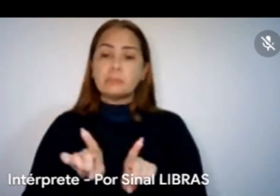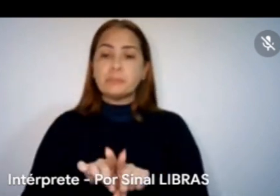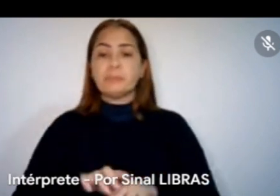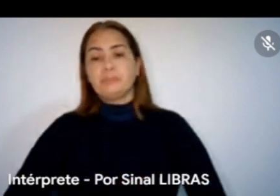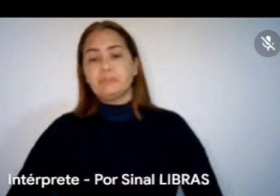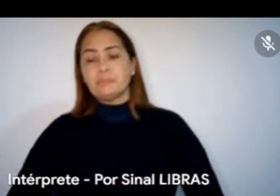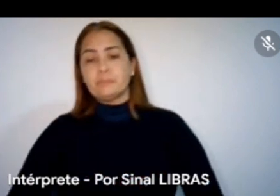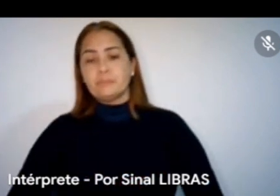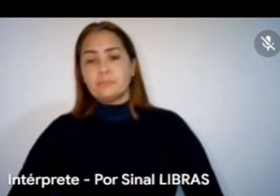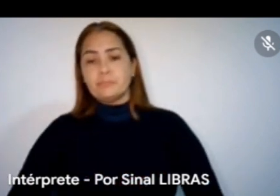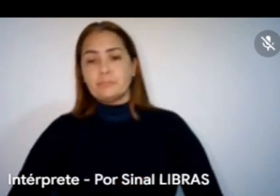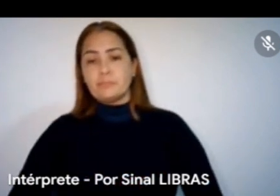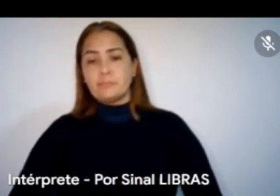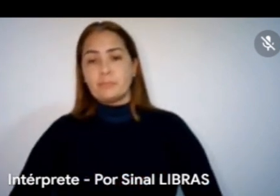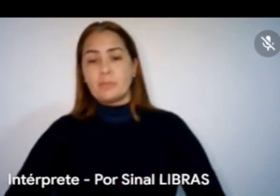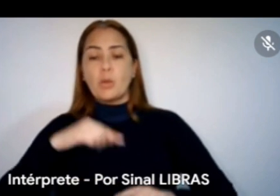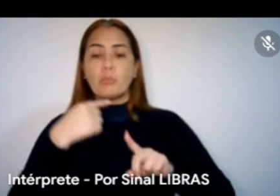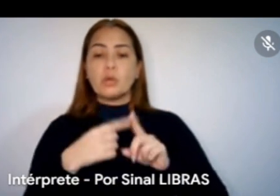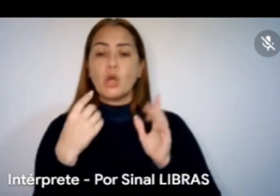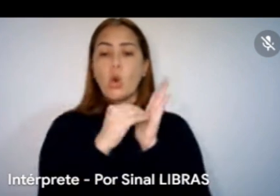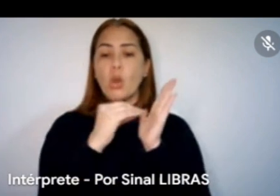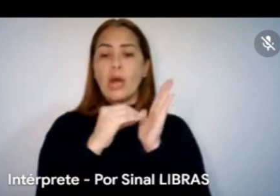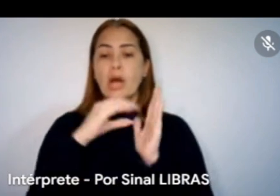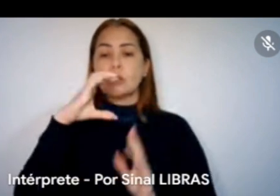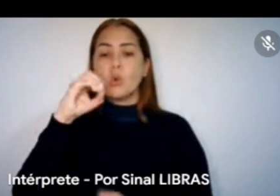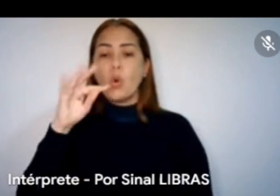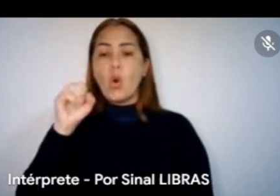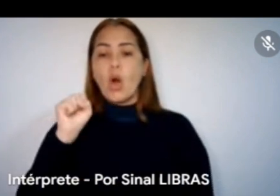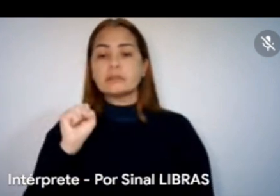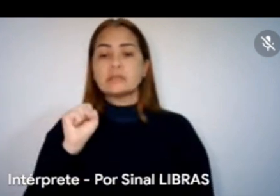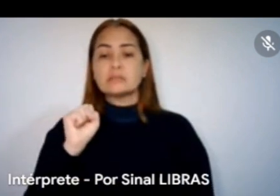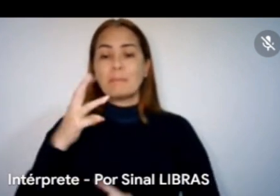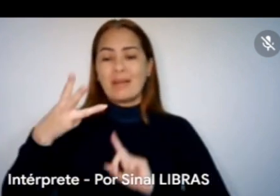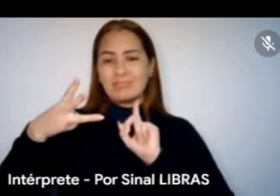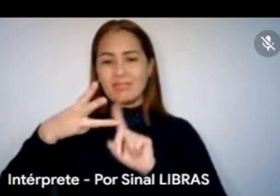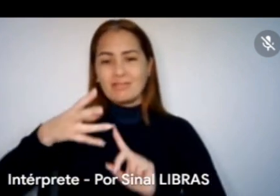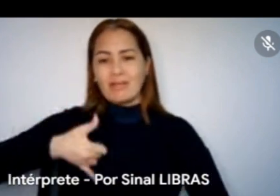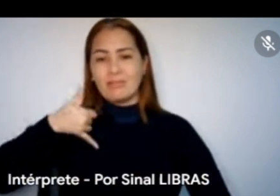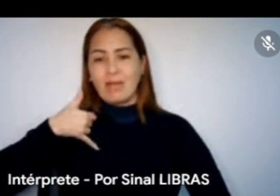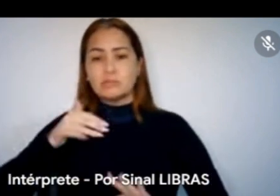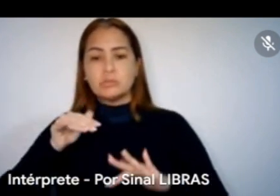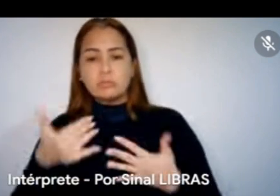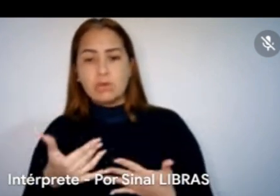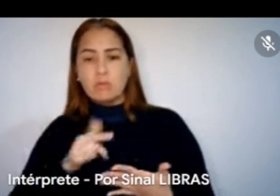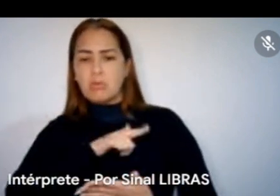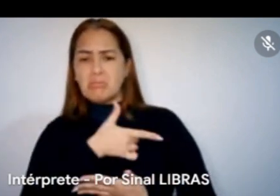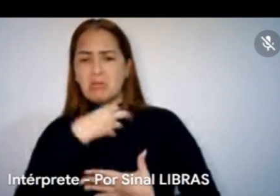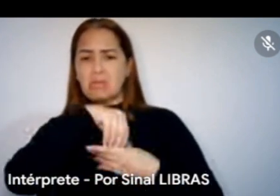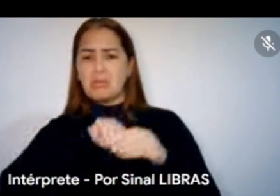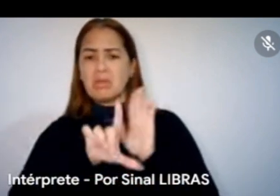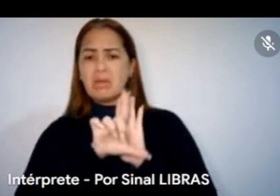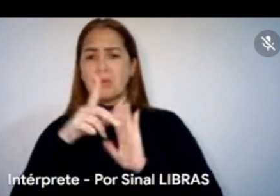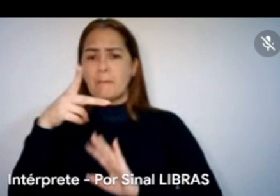acho que colocaram cotas para terceira idade, não houve essa política anteriormente na Lei Paulo Gustavo, a gente se atentar a esse processo